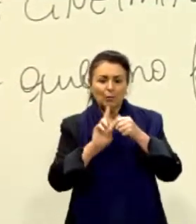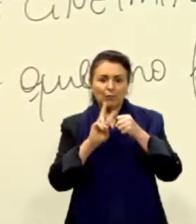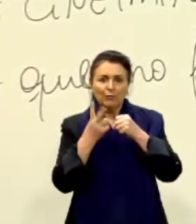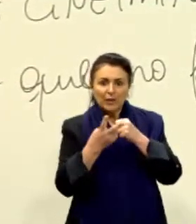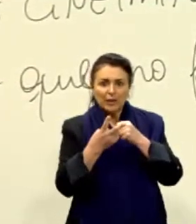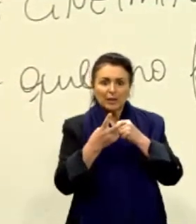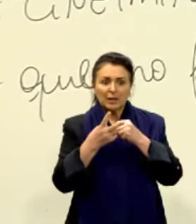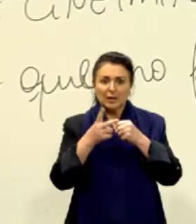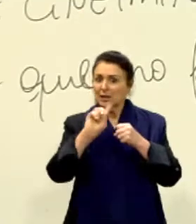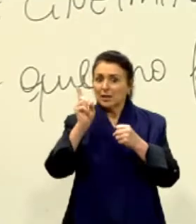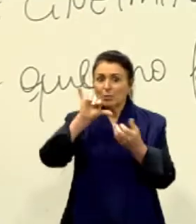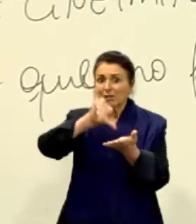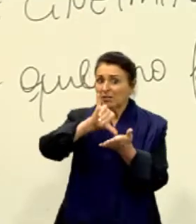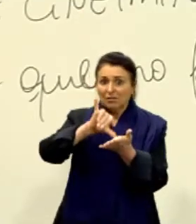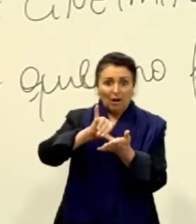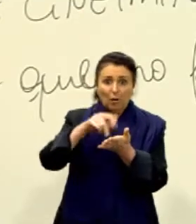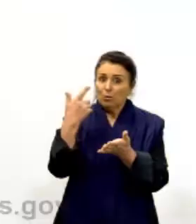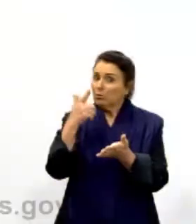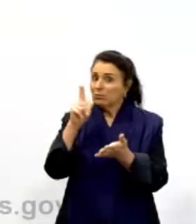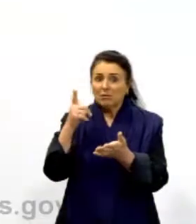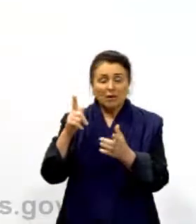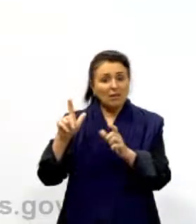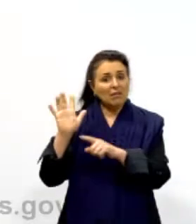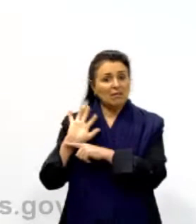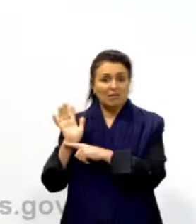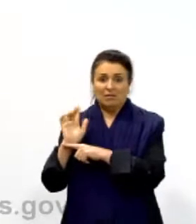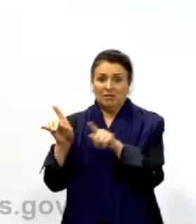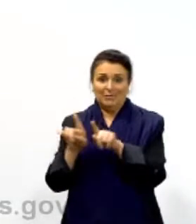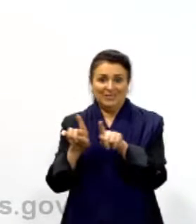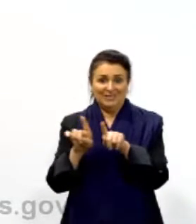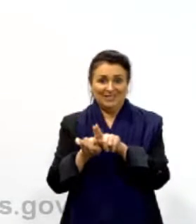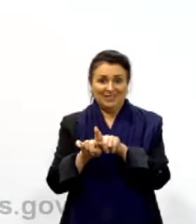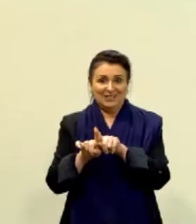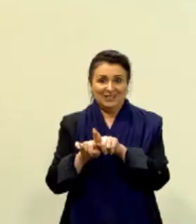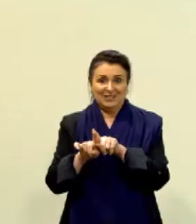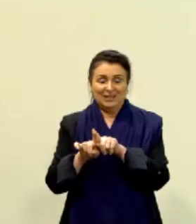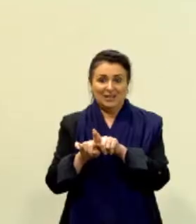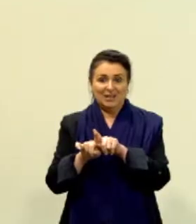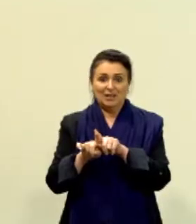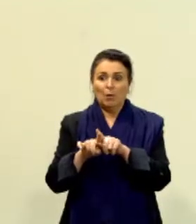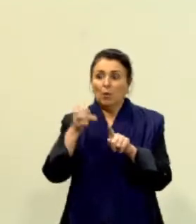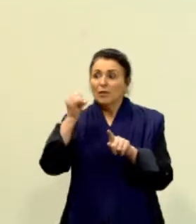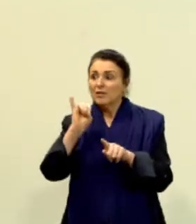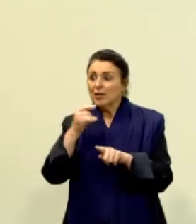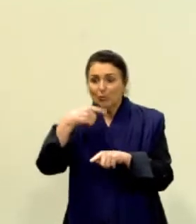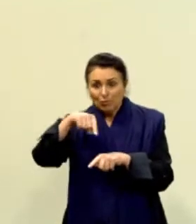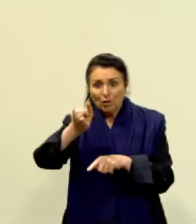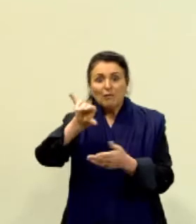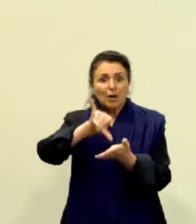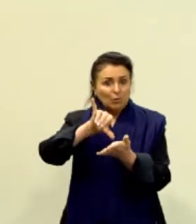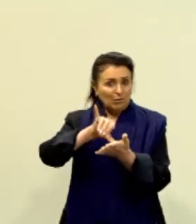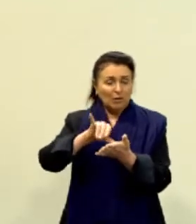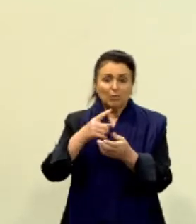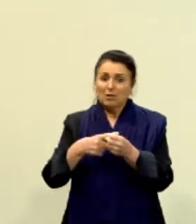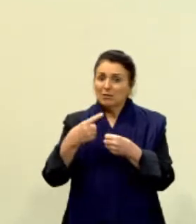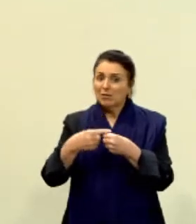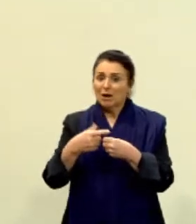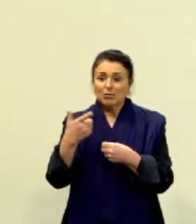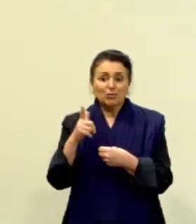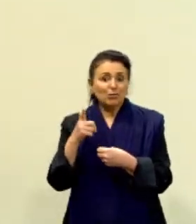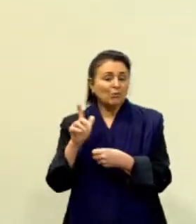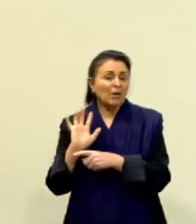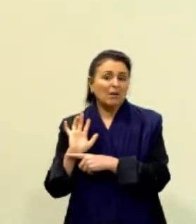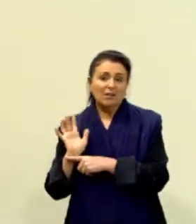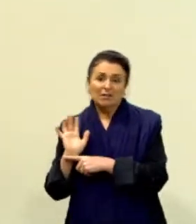Tem shopping na área central da cidade. Então, as zonas periféricas, elas são excluídas. E que o norte e o nordeste,